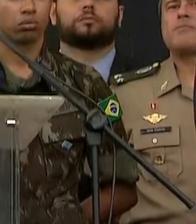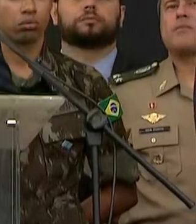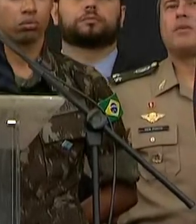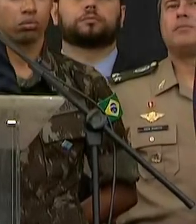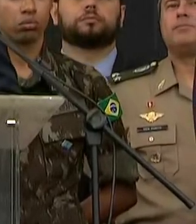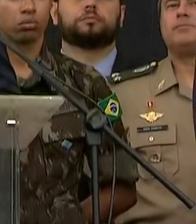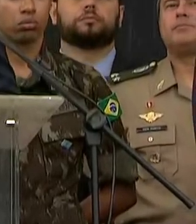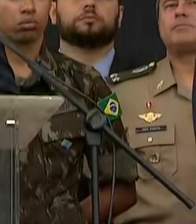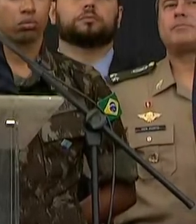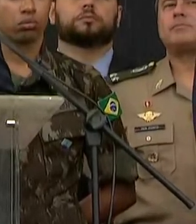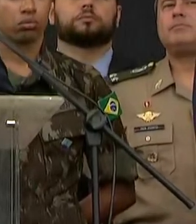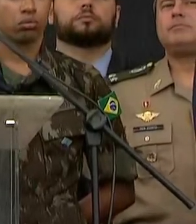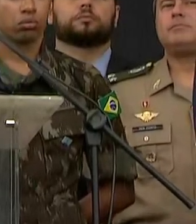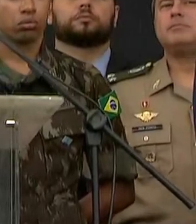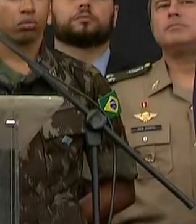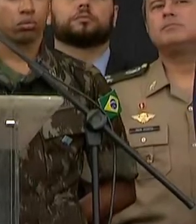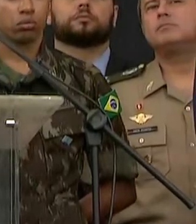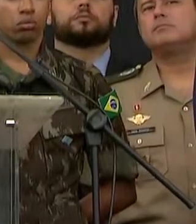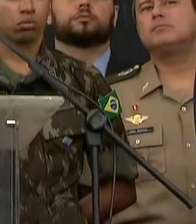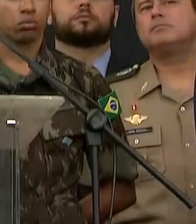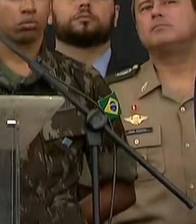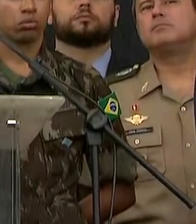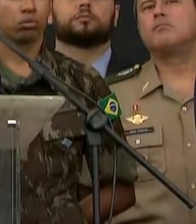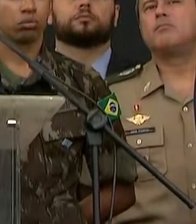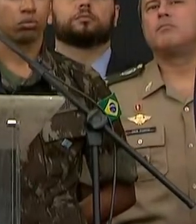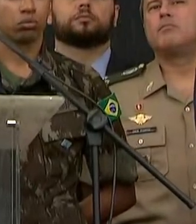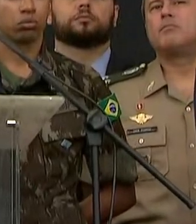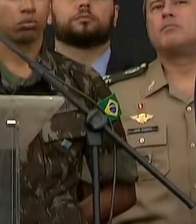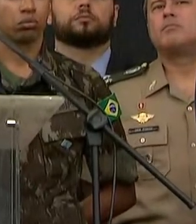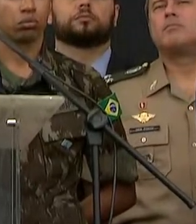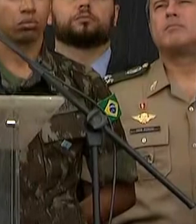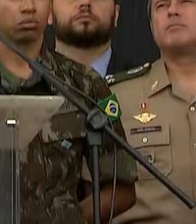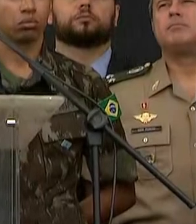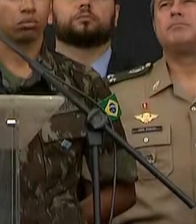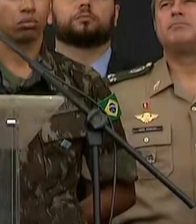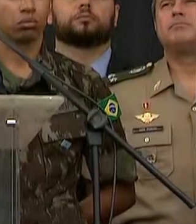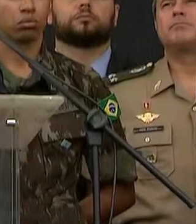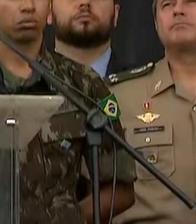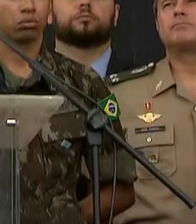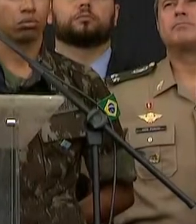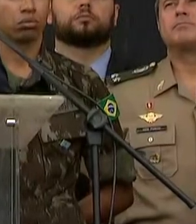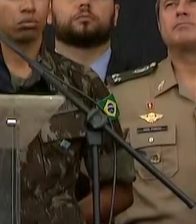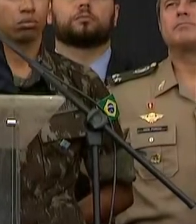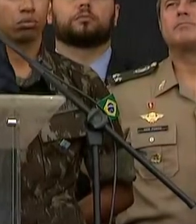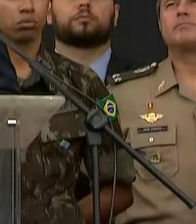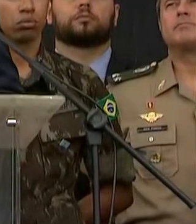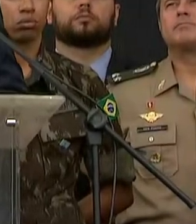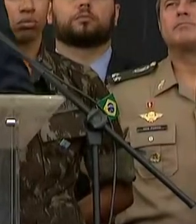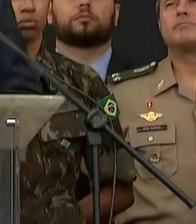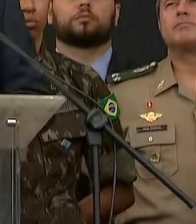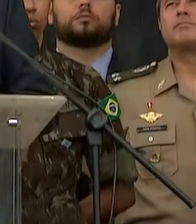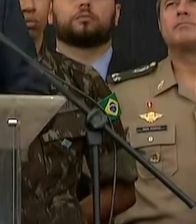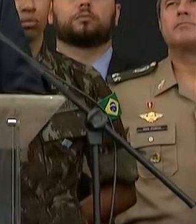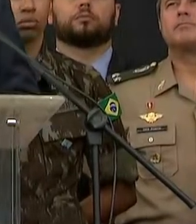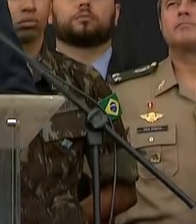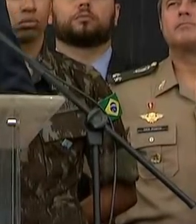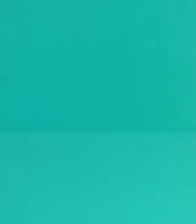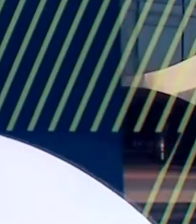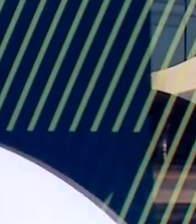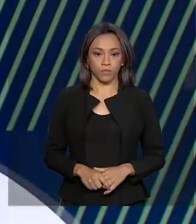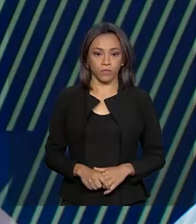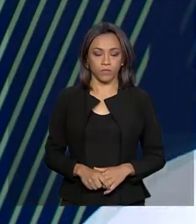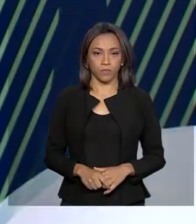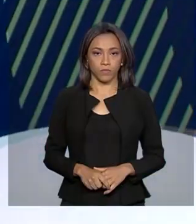ele será útil para si, para sua família e para o seu país no futuro. É isso que nós queremos.